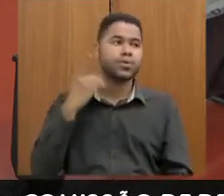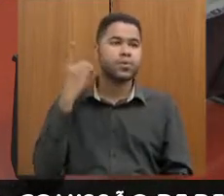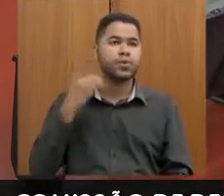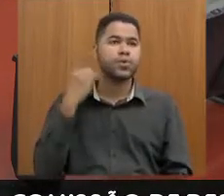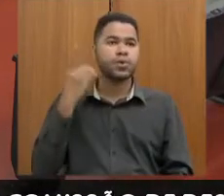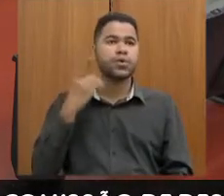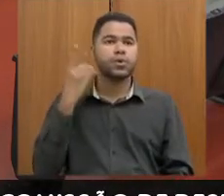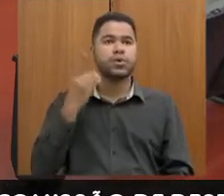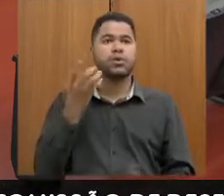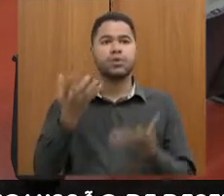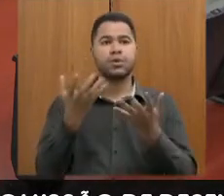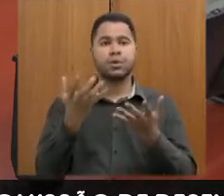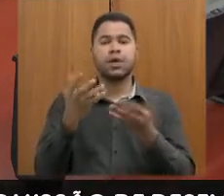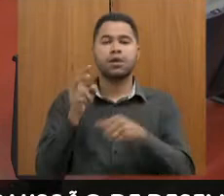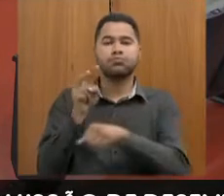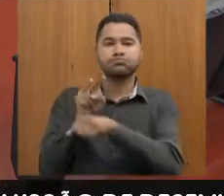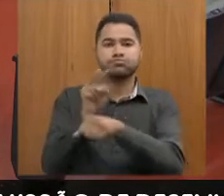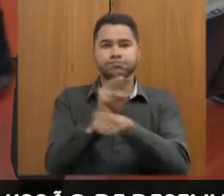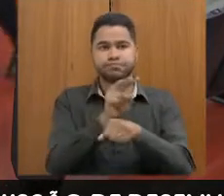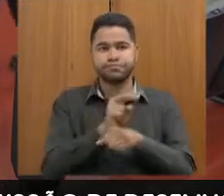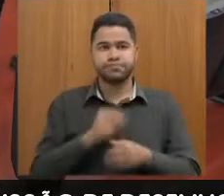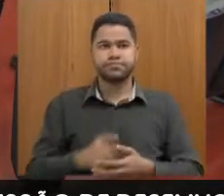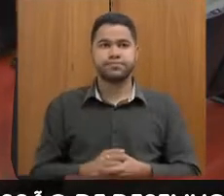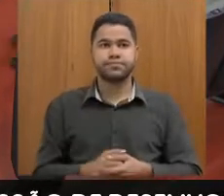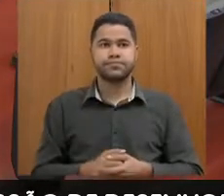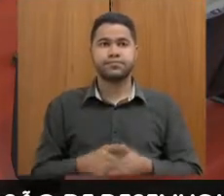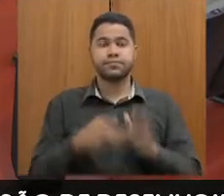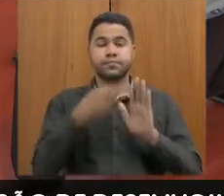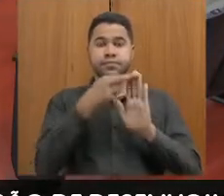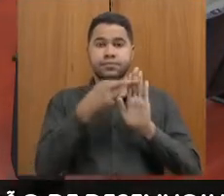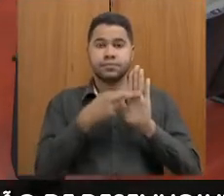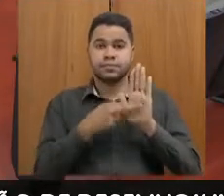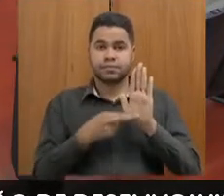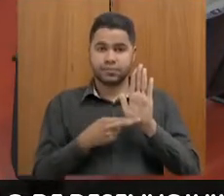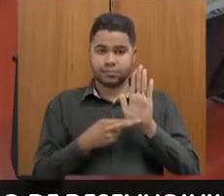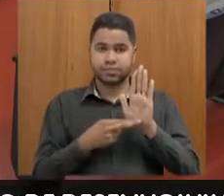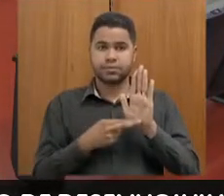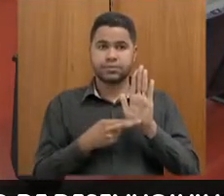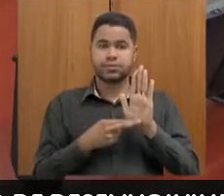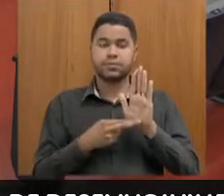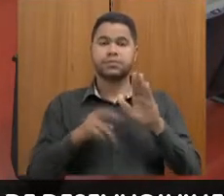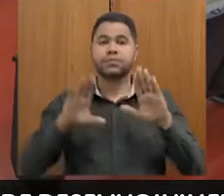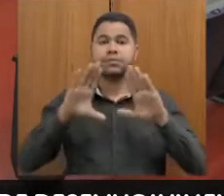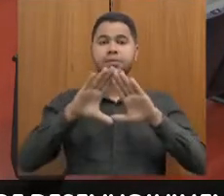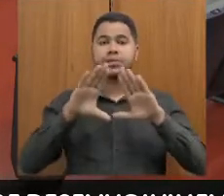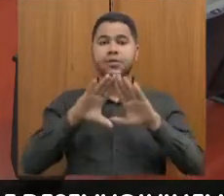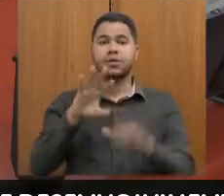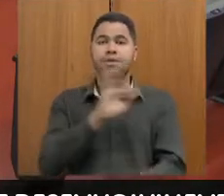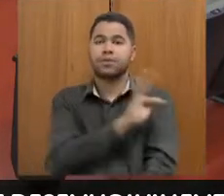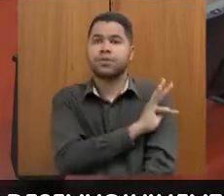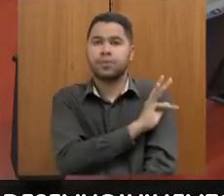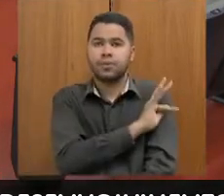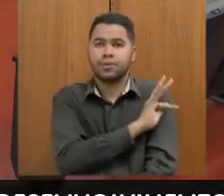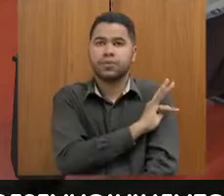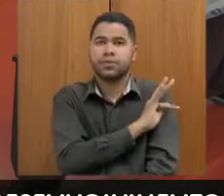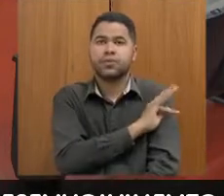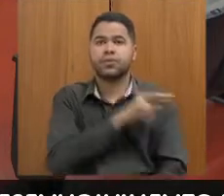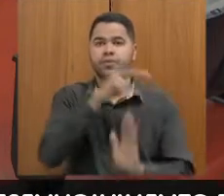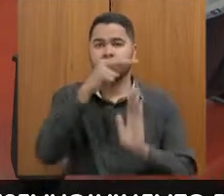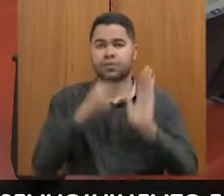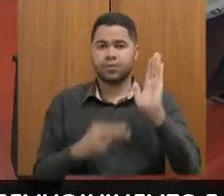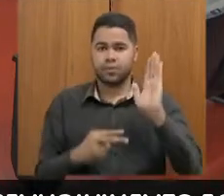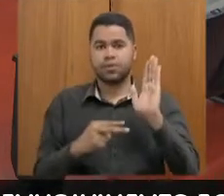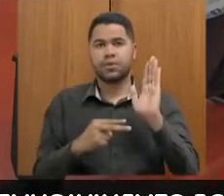fazer questão de fiscalizar. As regras da Assembleia Fiscaliza, vou ler aqui,